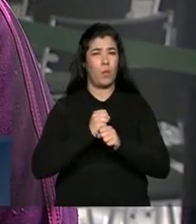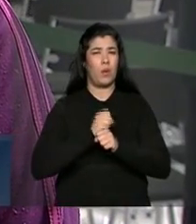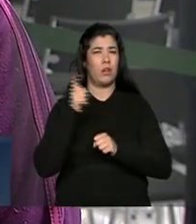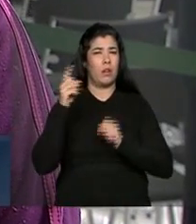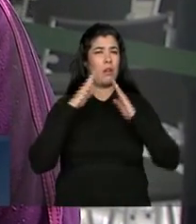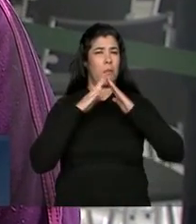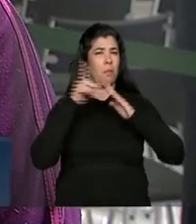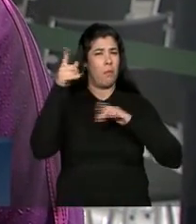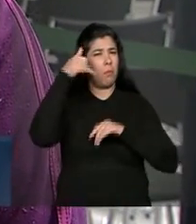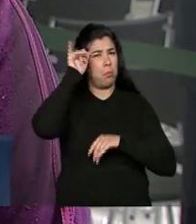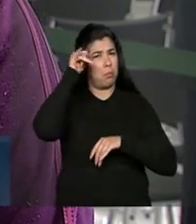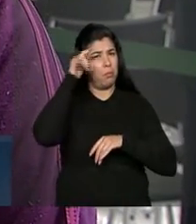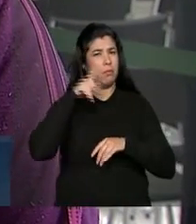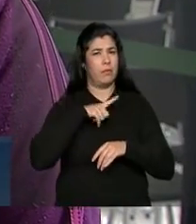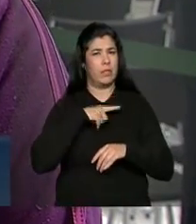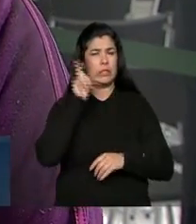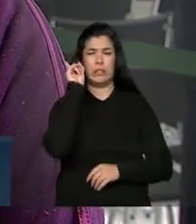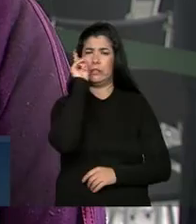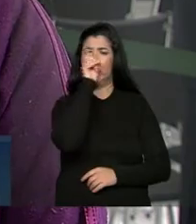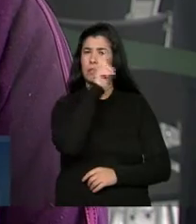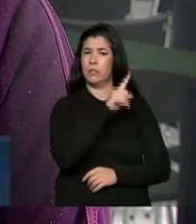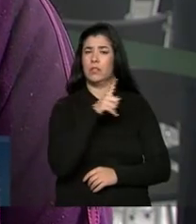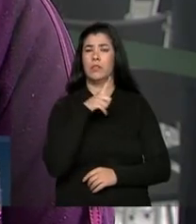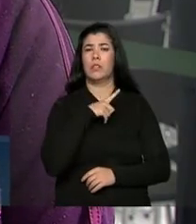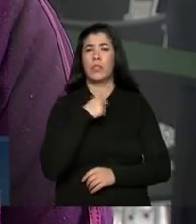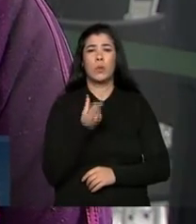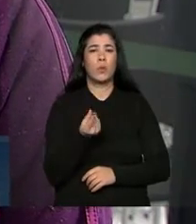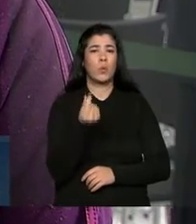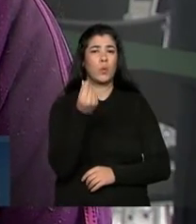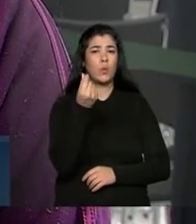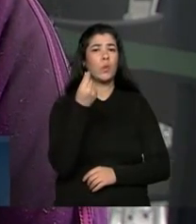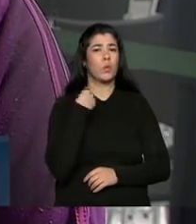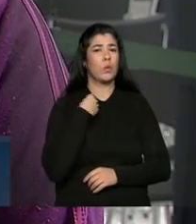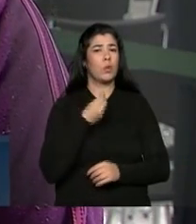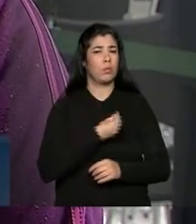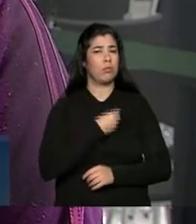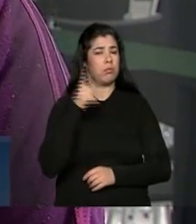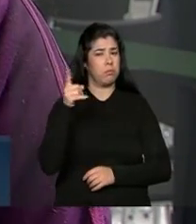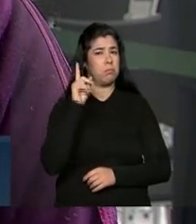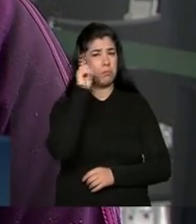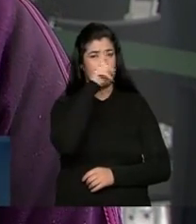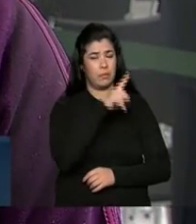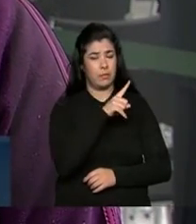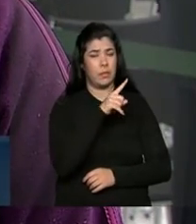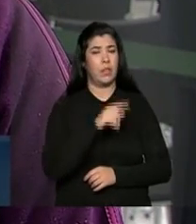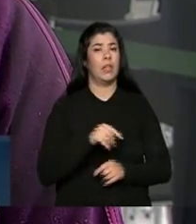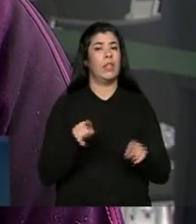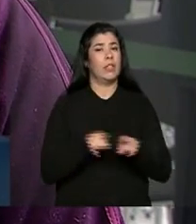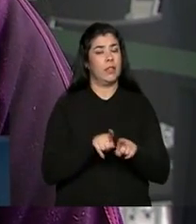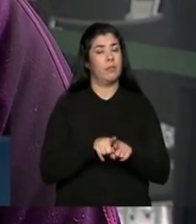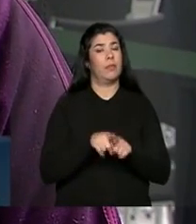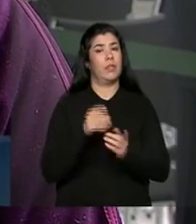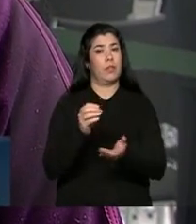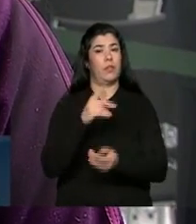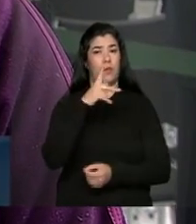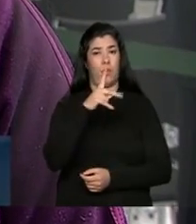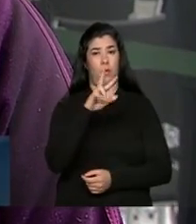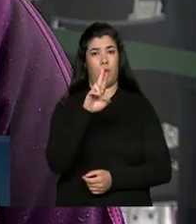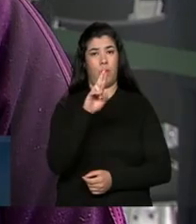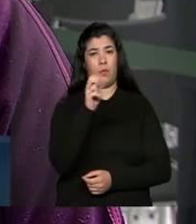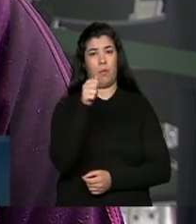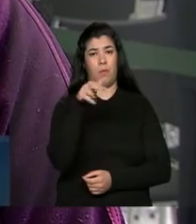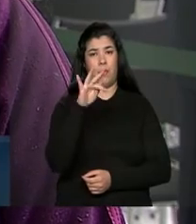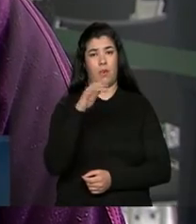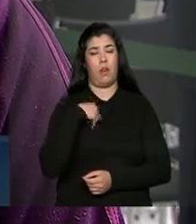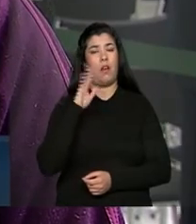fazenda e é muito difícil o custo de vida na zona rural. Aí, com isso, o Pronaf deu uma